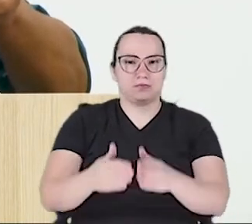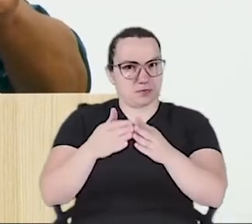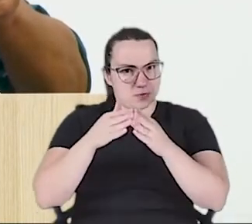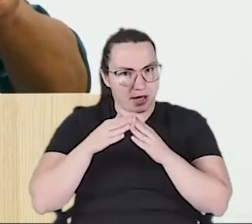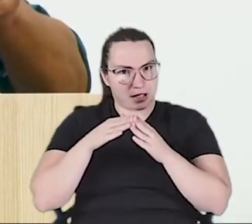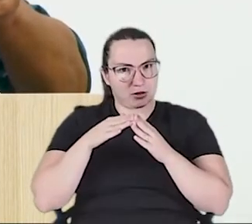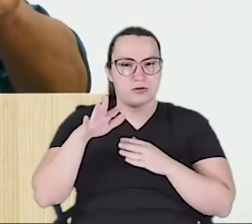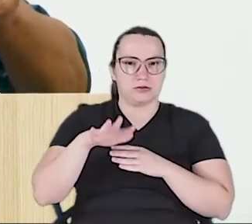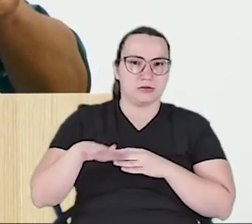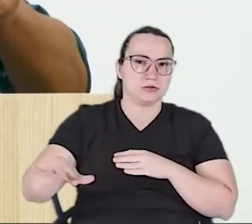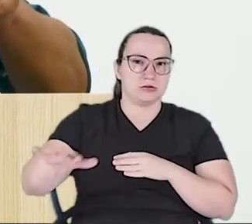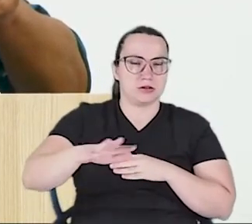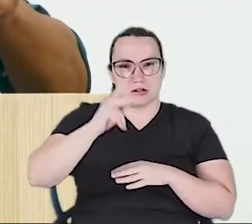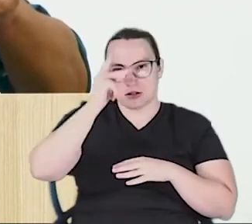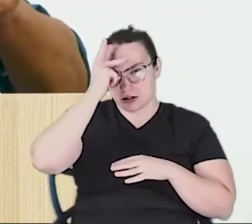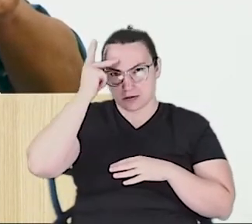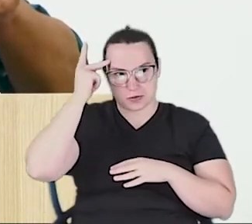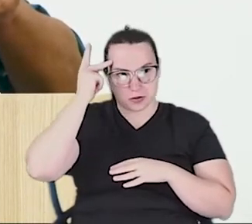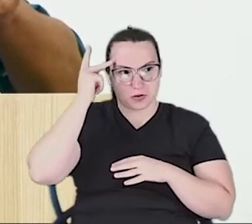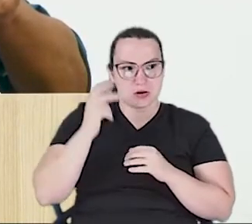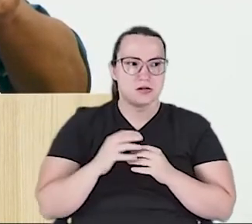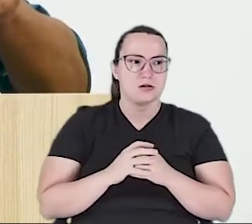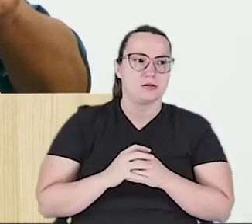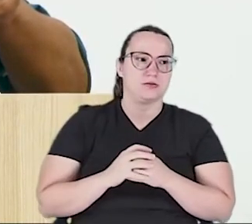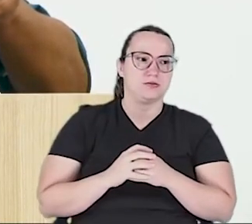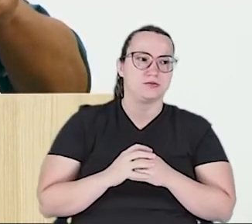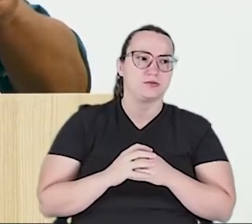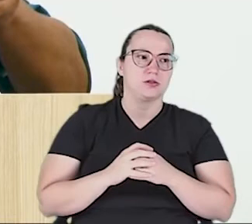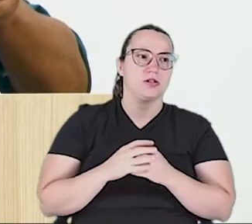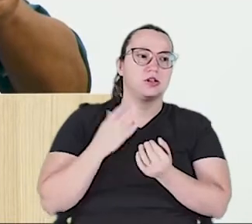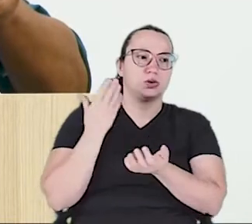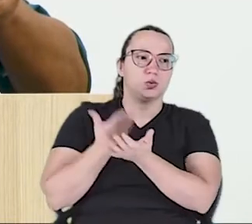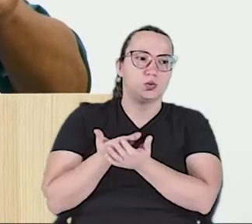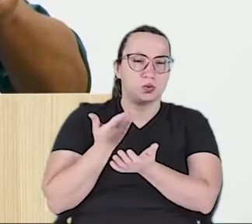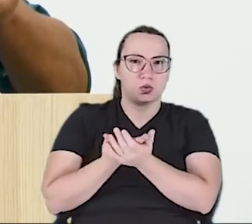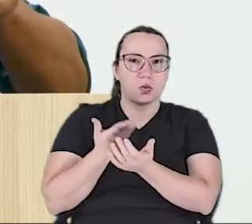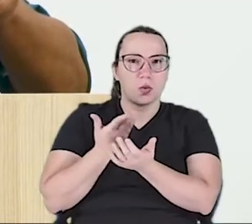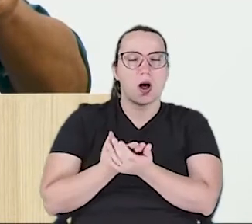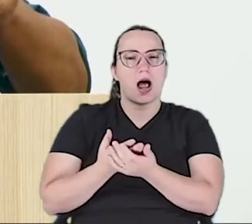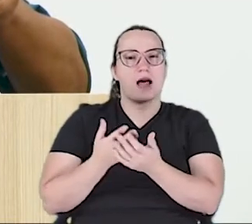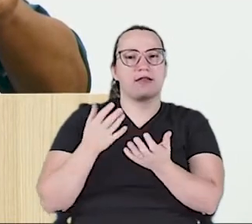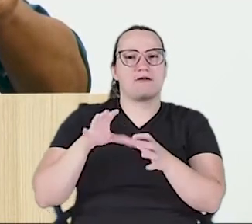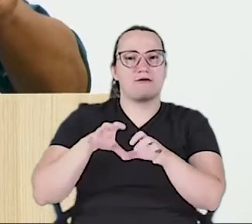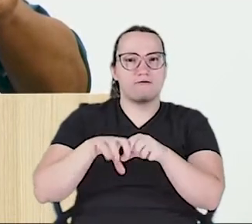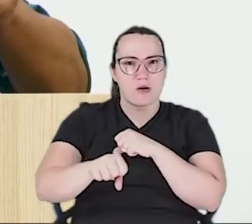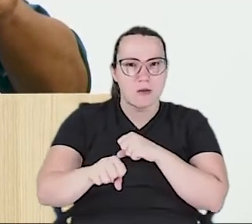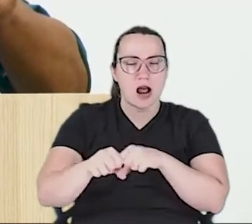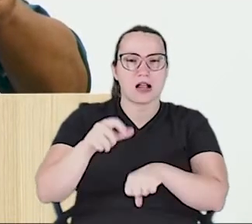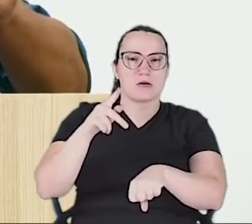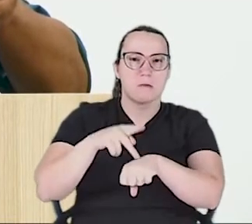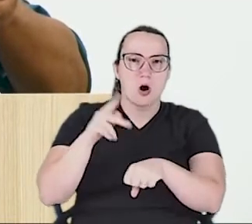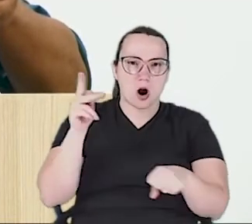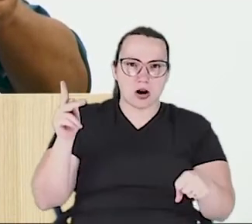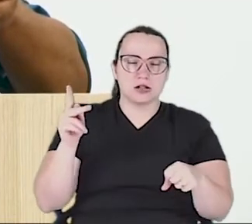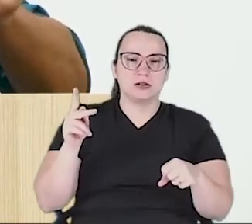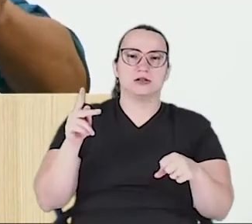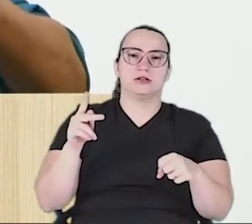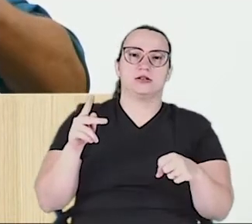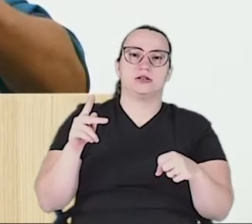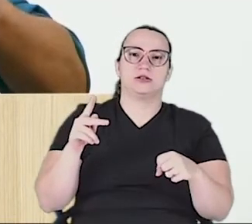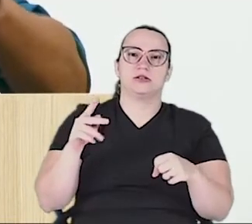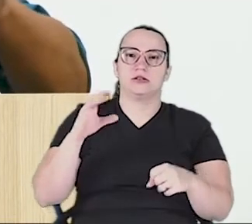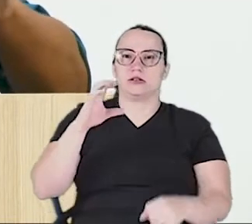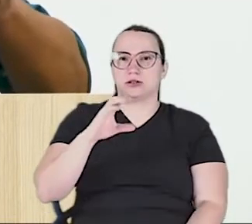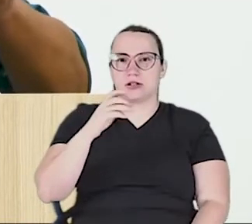as pessoas que é estudada, graduada, após a graduação, que emprestou o CPF para